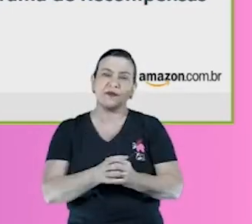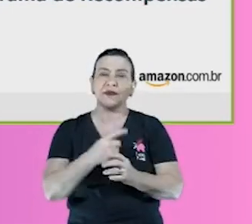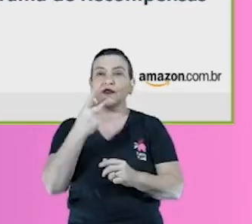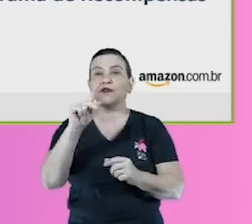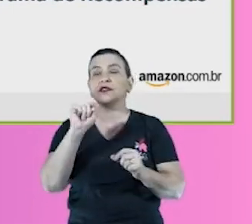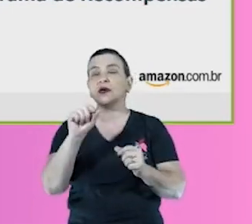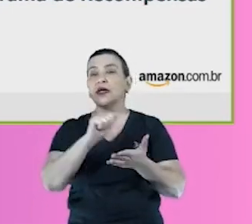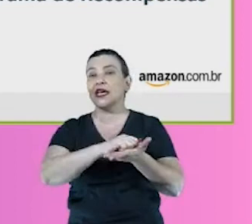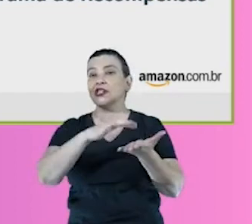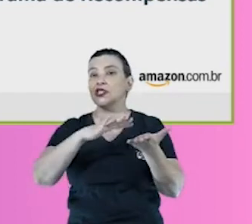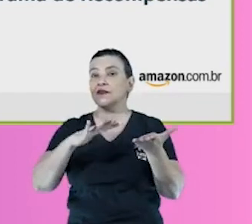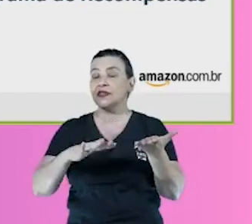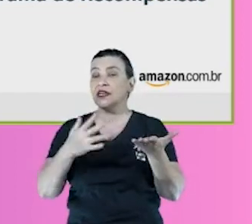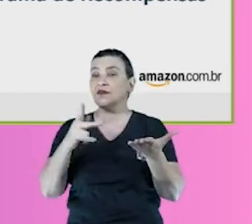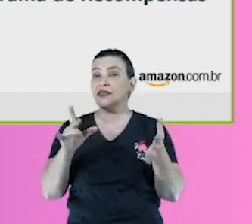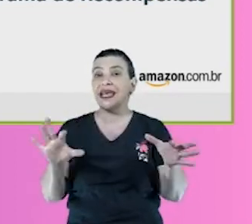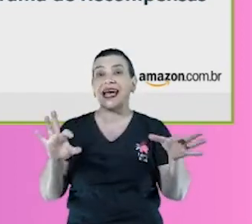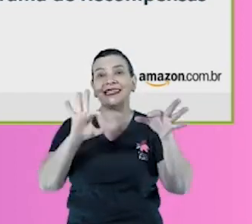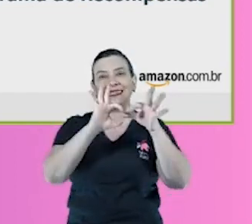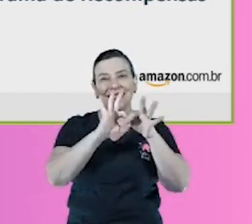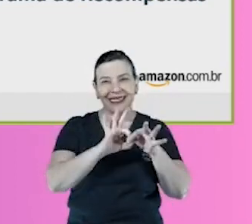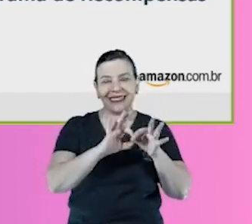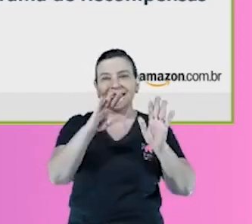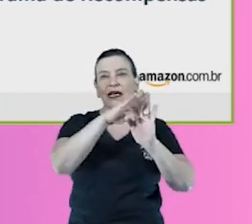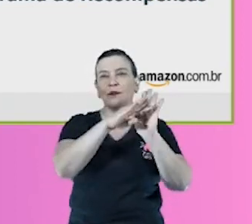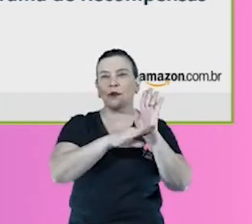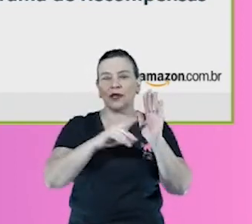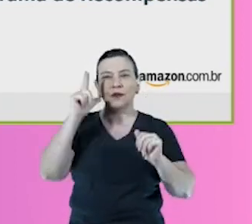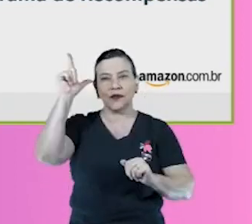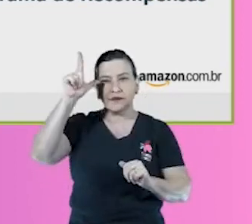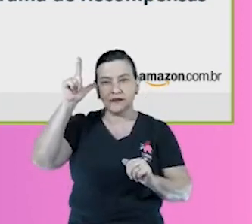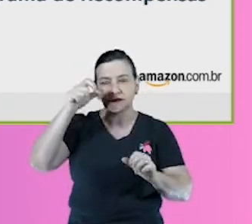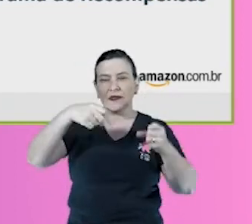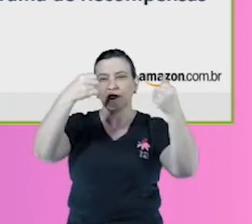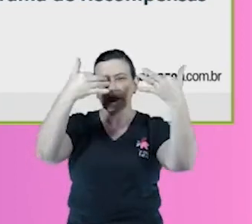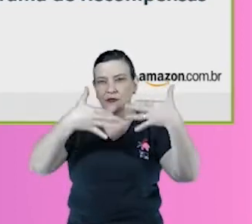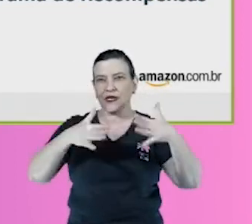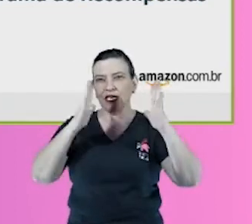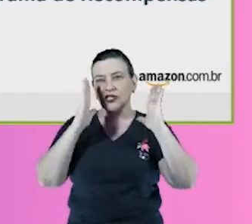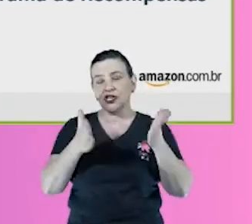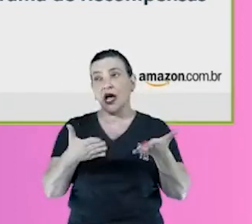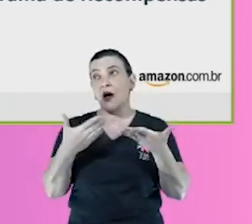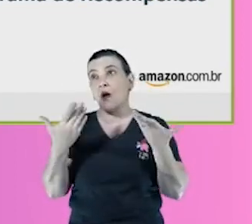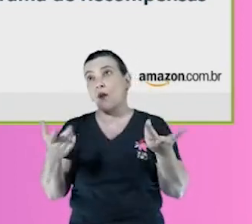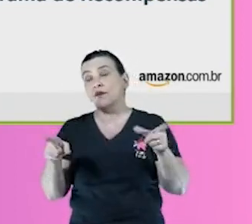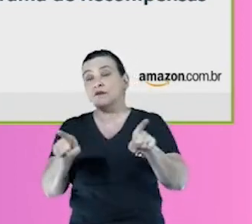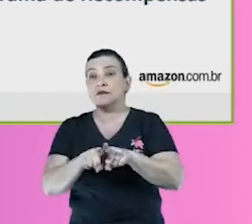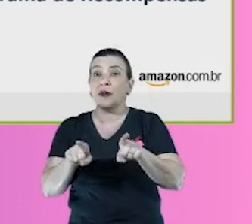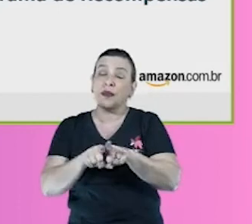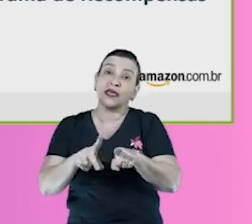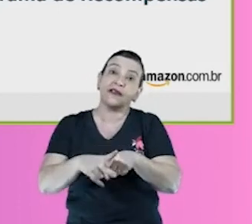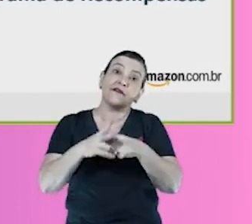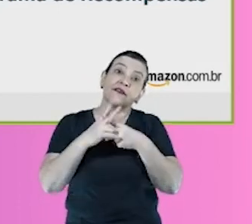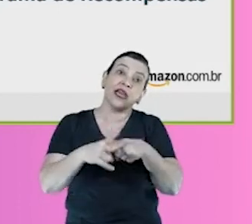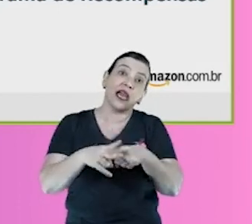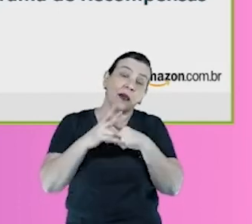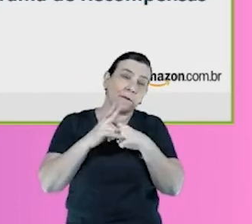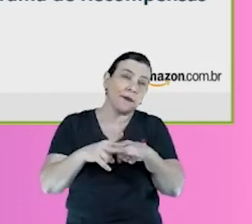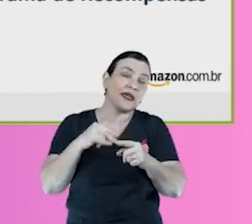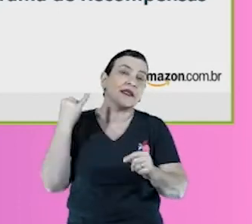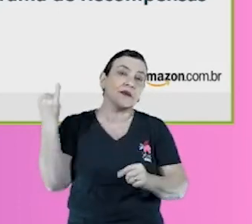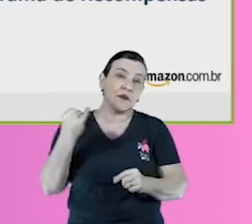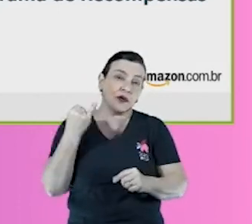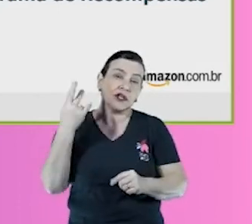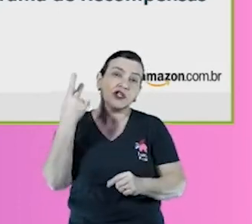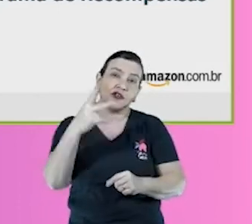aderir a um programa de logística, um desses dois que eu comentei aqui, por exemplo, ou então adotar uma ferramenta de precificação que a gente tem. E, uma